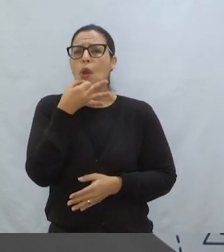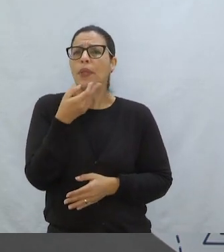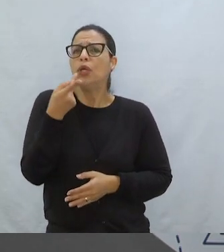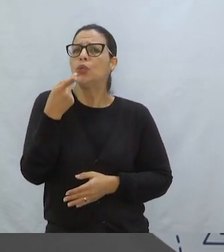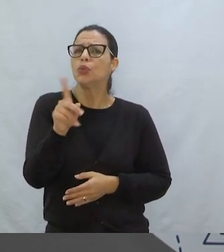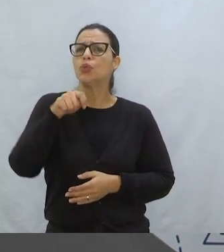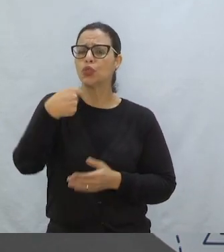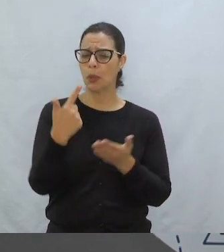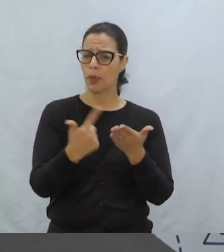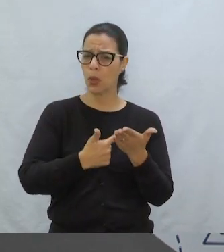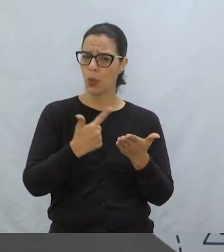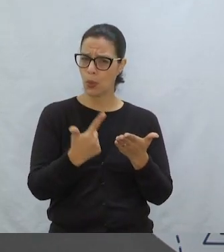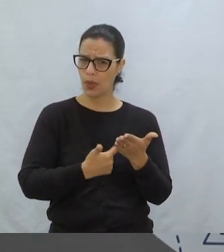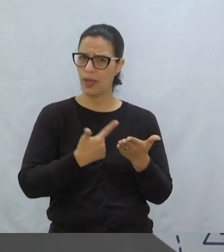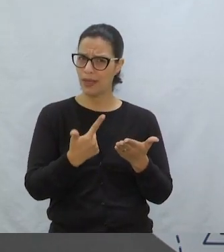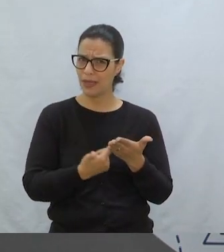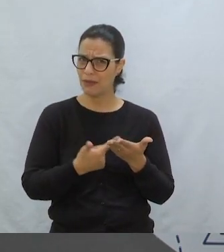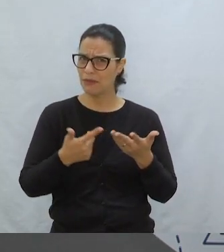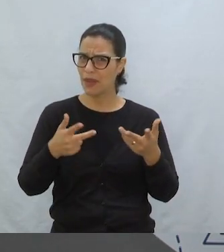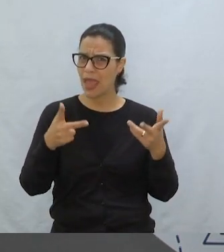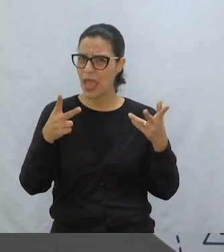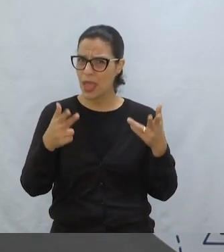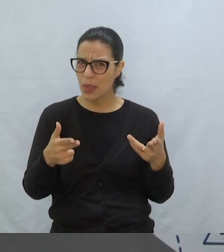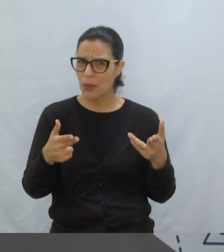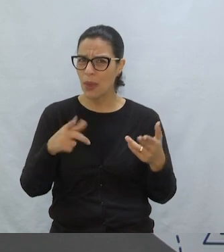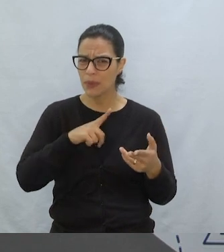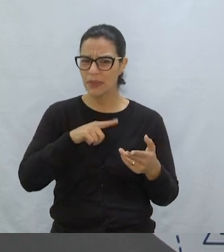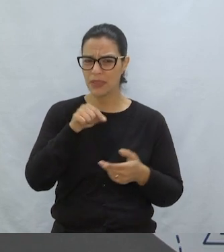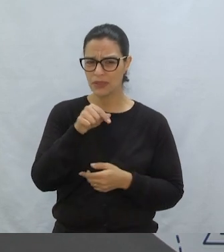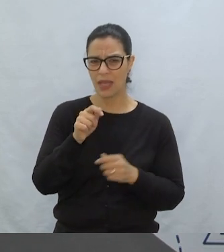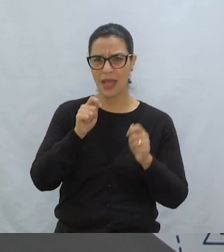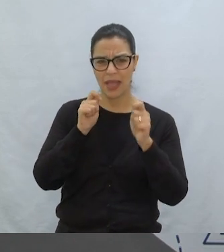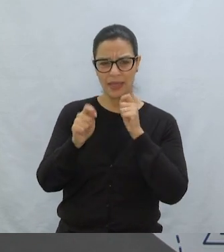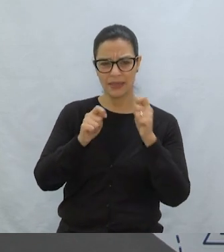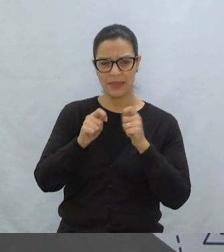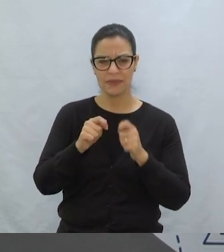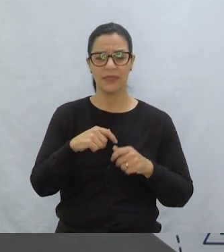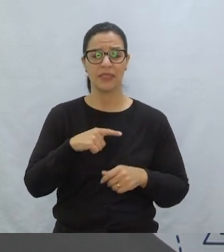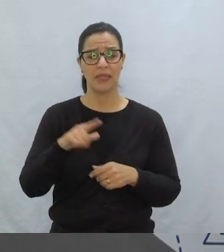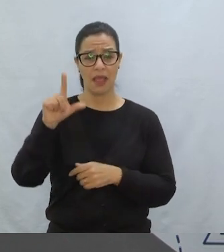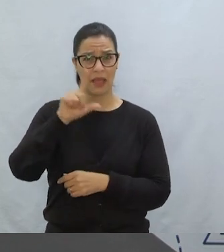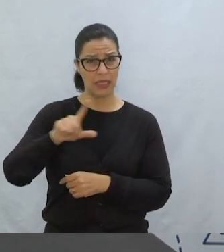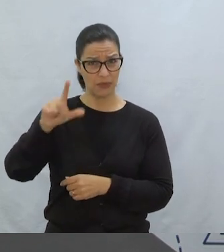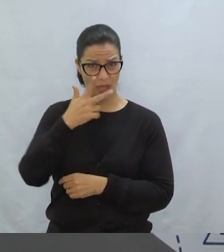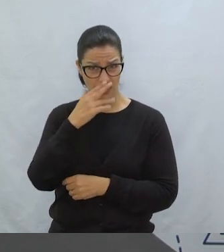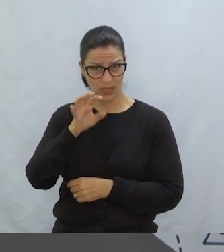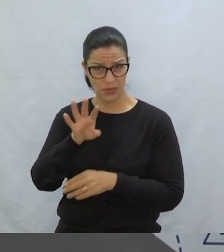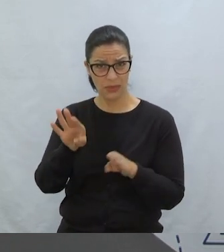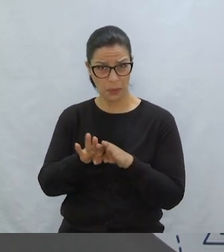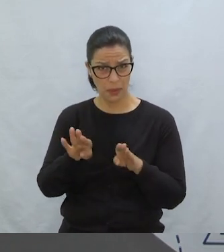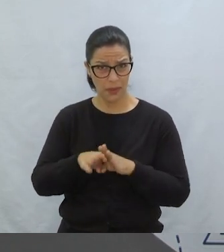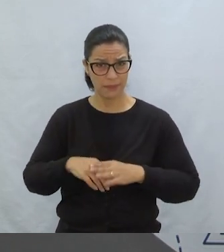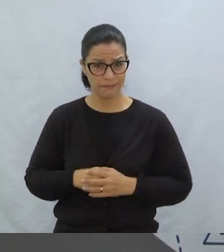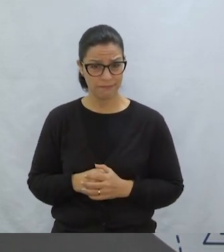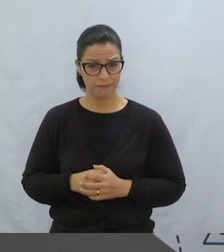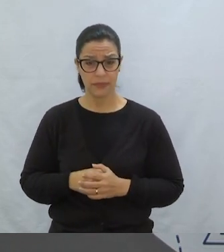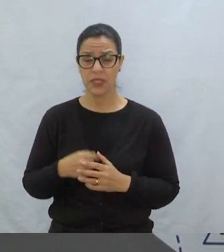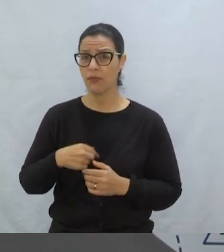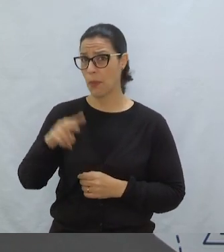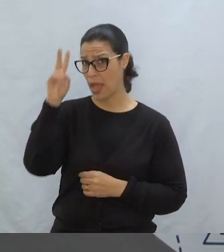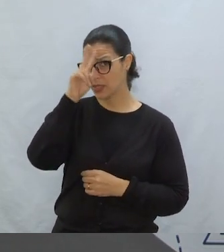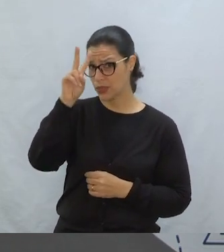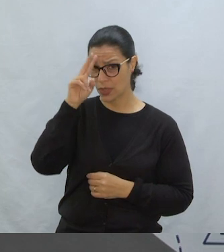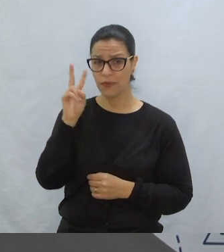A tua opinião a respeito do livro lá É a mesma da Ana Luísa? Você também acha isso sobre este lobo? Bom